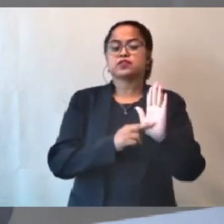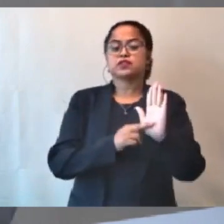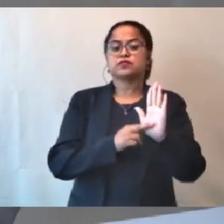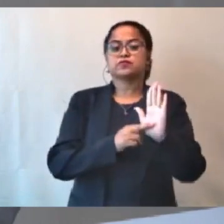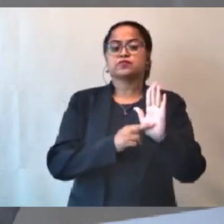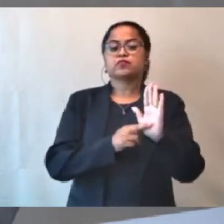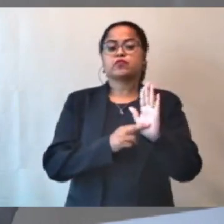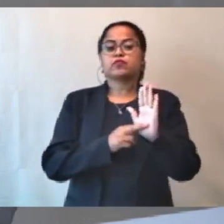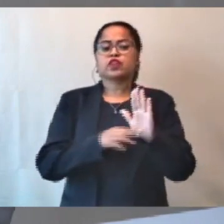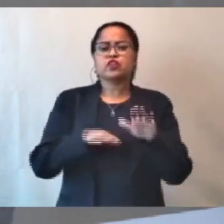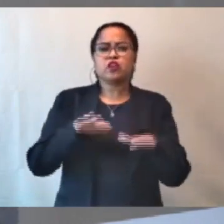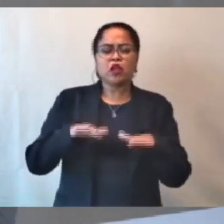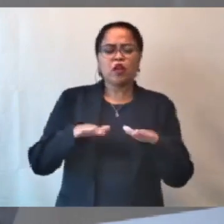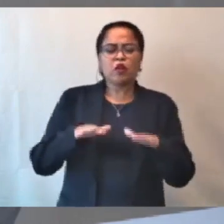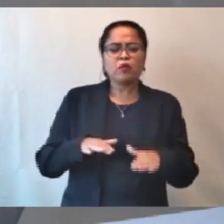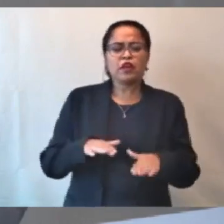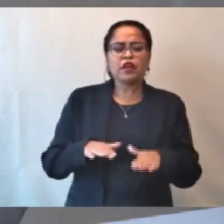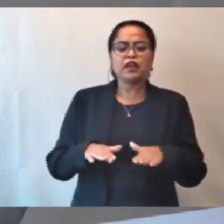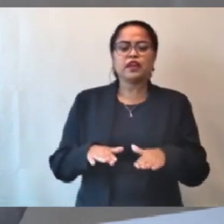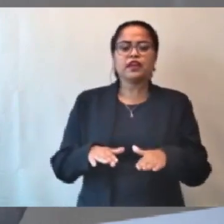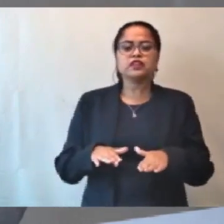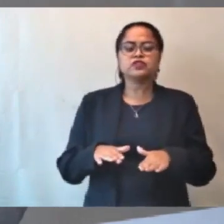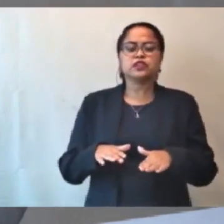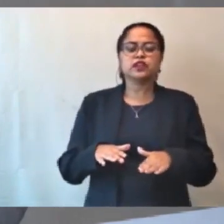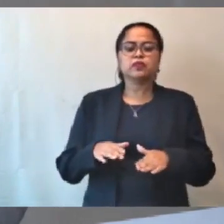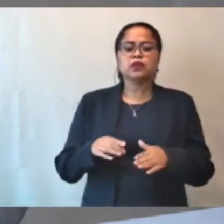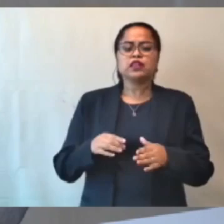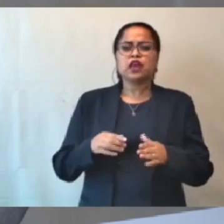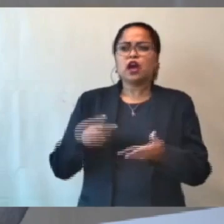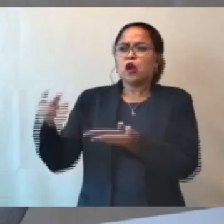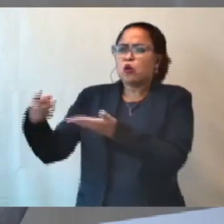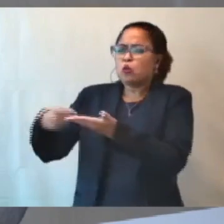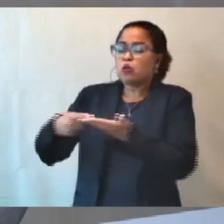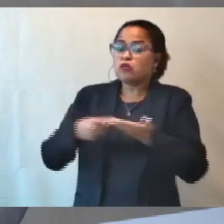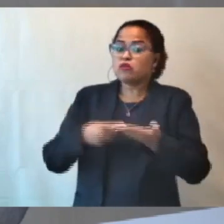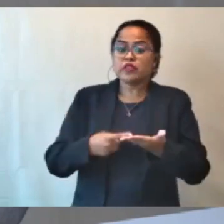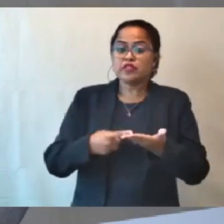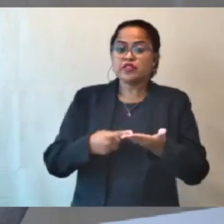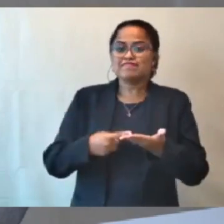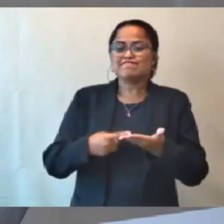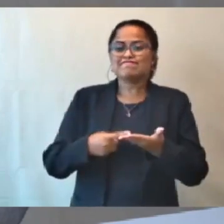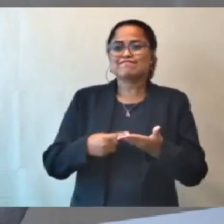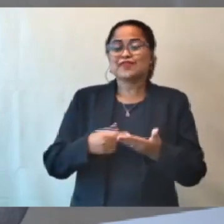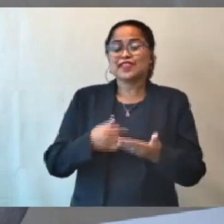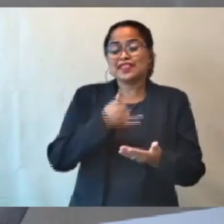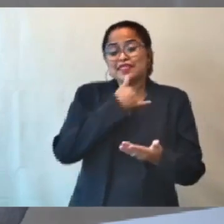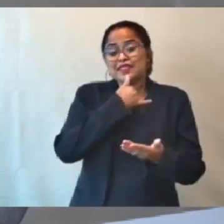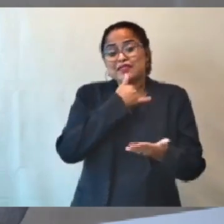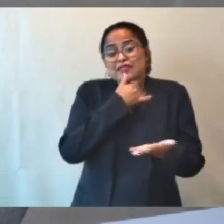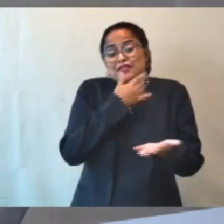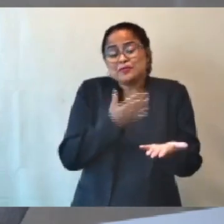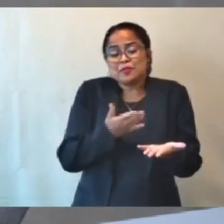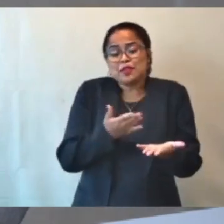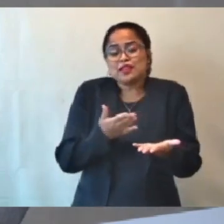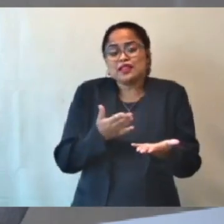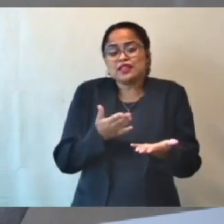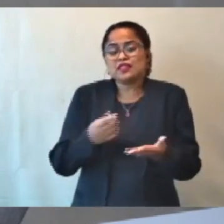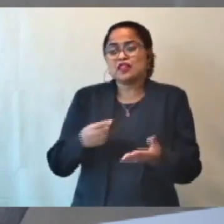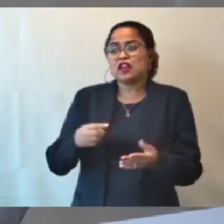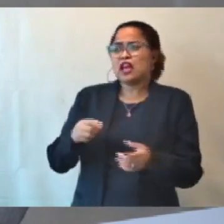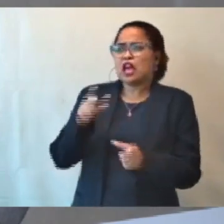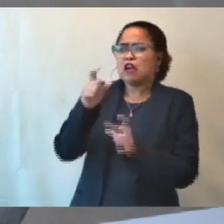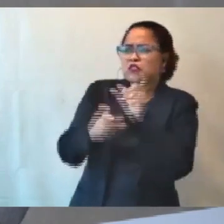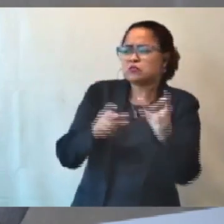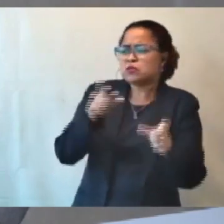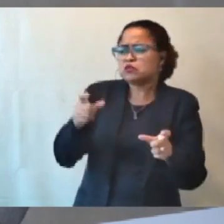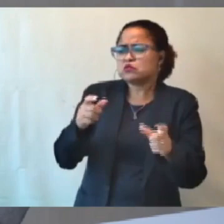praxe de mandar apenas um convite, mas não tem funcionado. Eu falo para a vossa excelência, não tem funcionado. Então, por